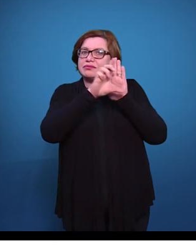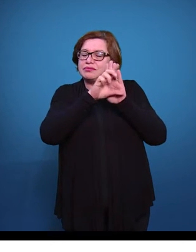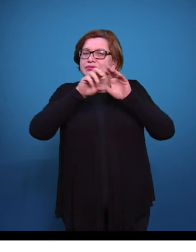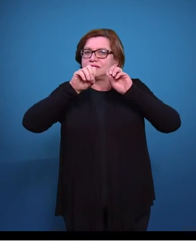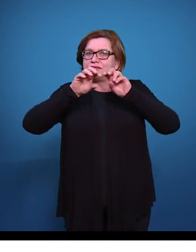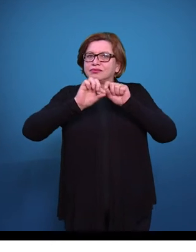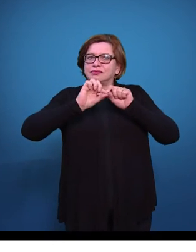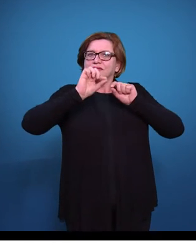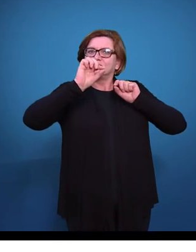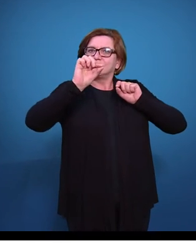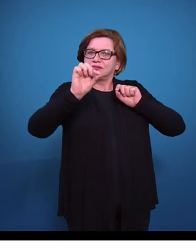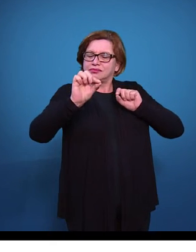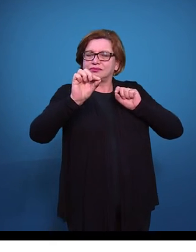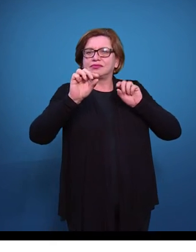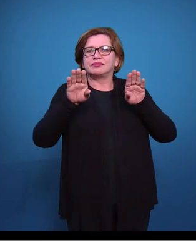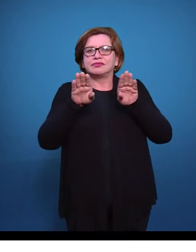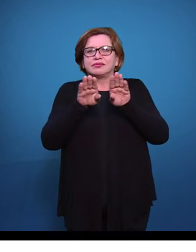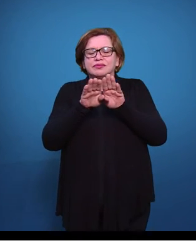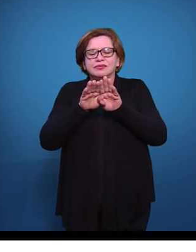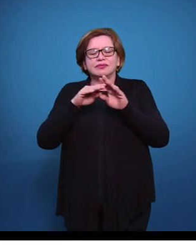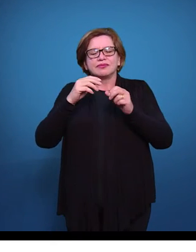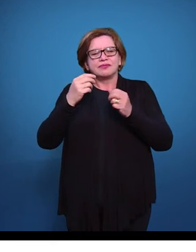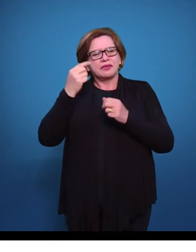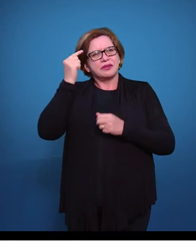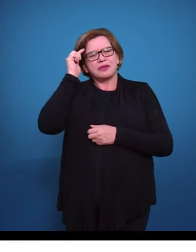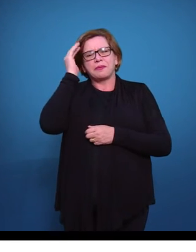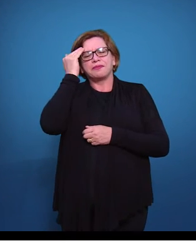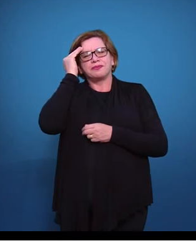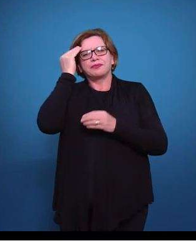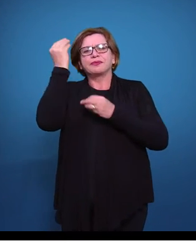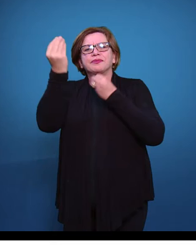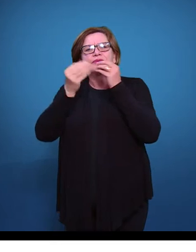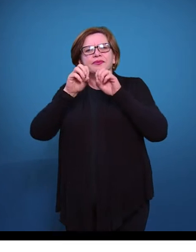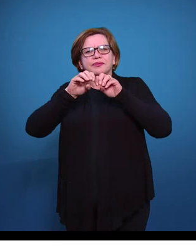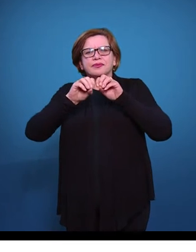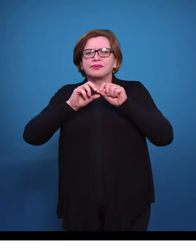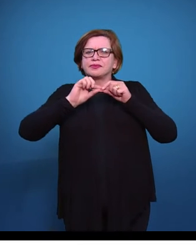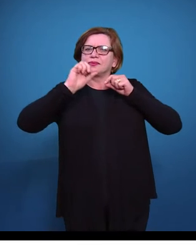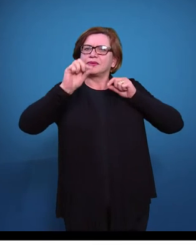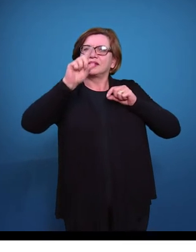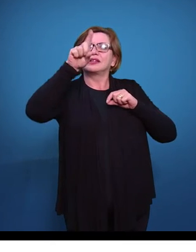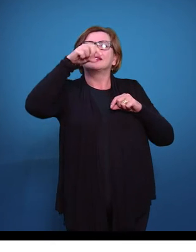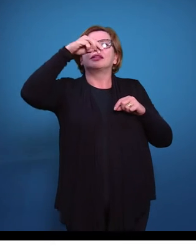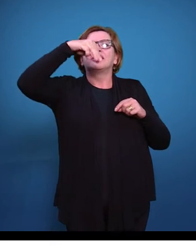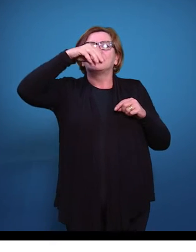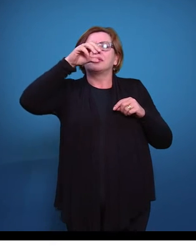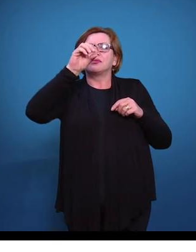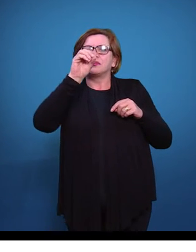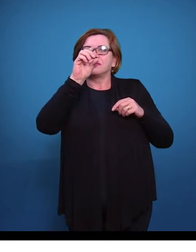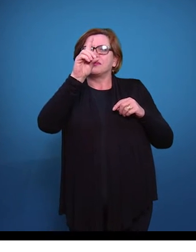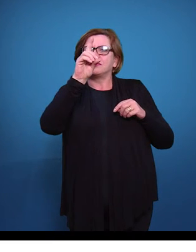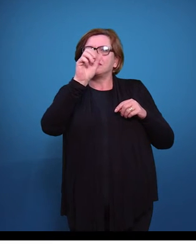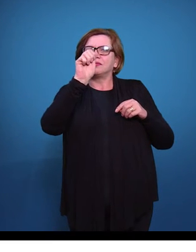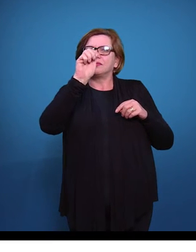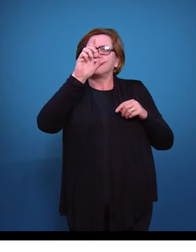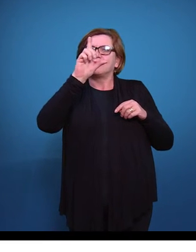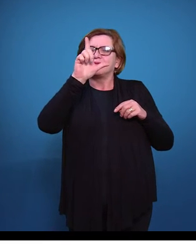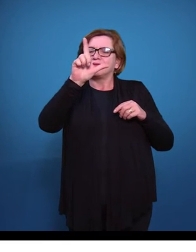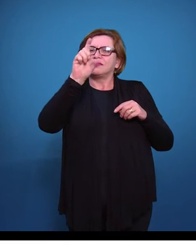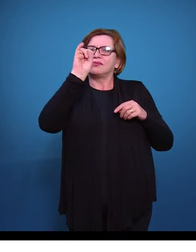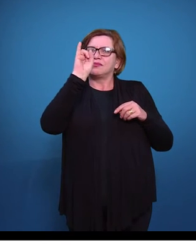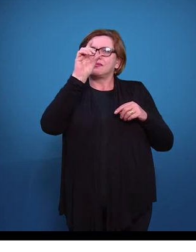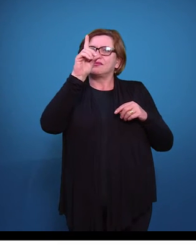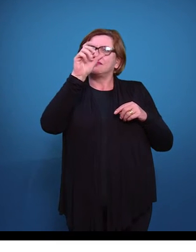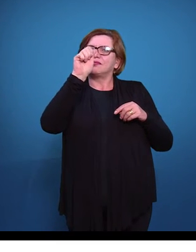distância e buscamos compreender ela enquanto uma modalidade educacional, ou seja, como um modo de educação